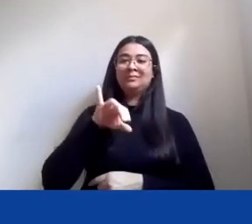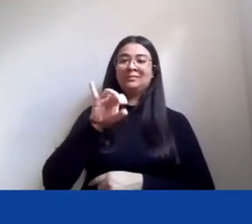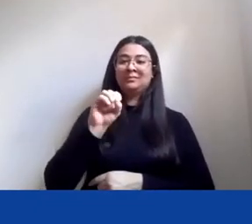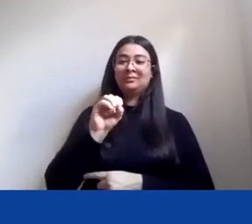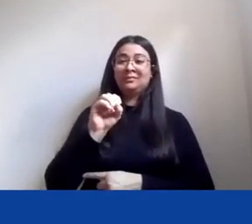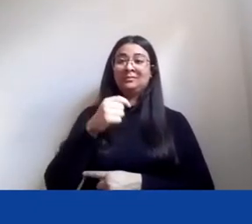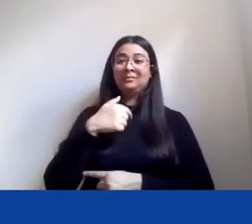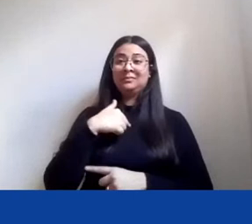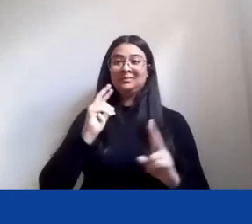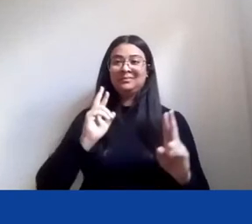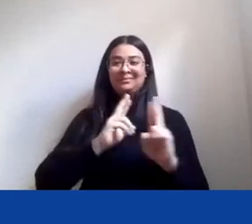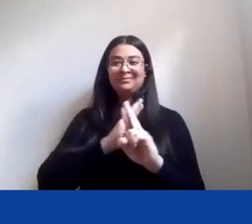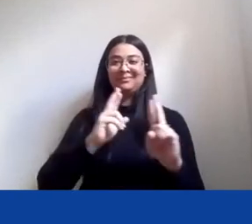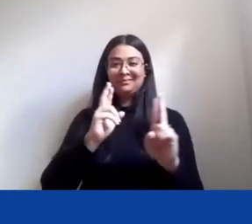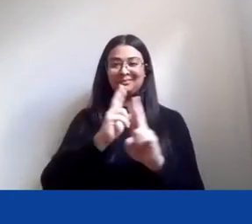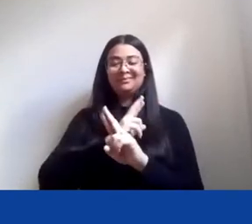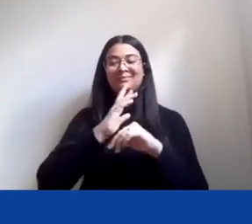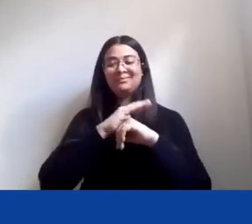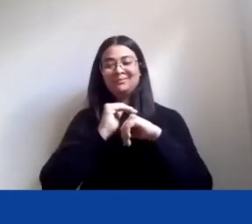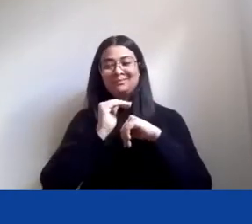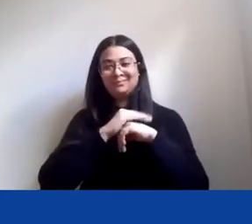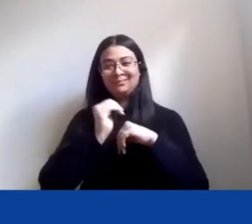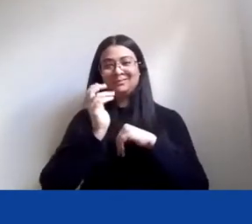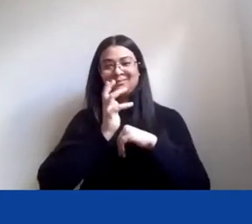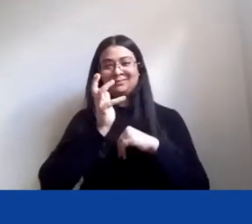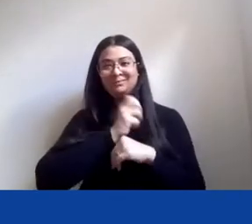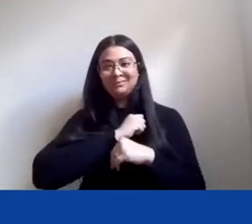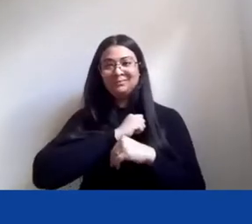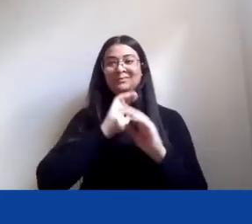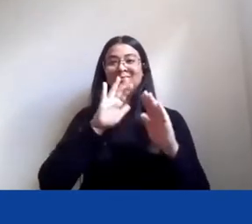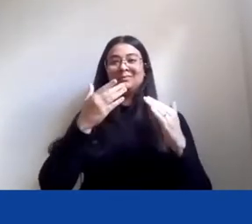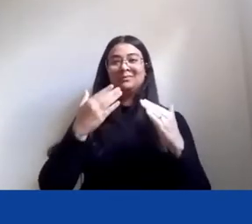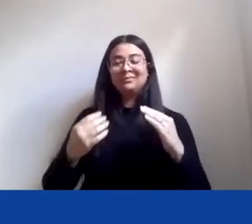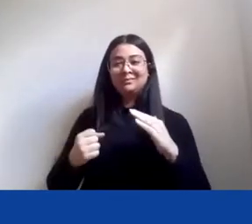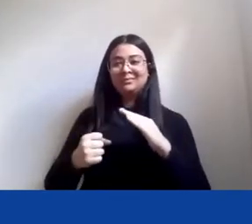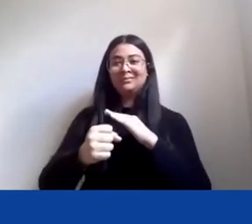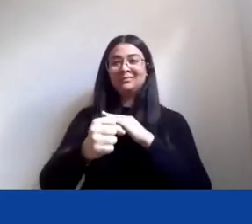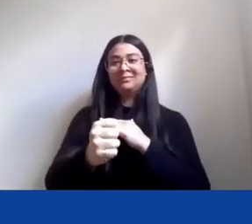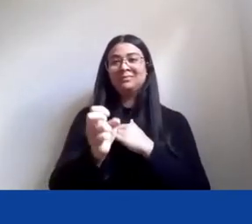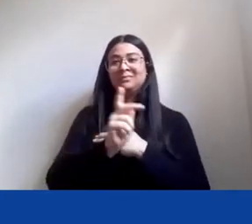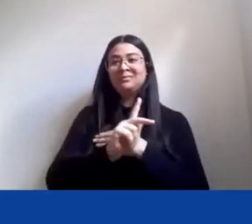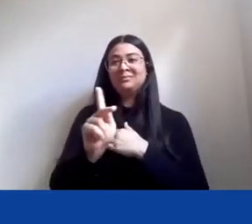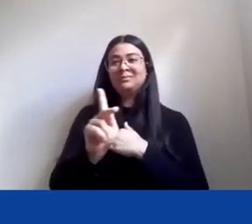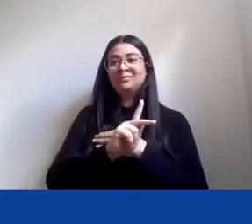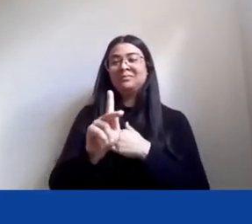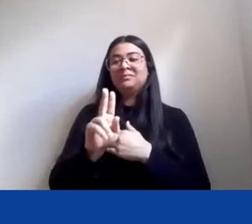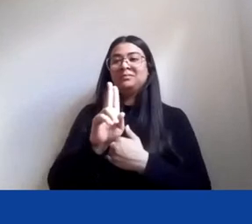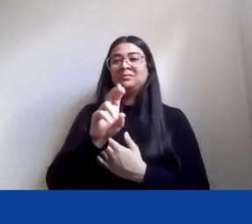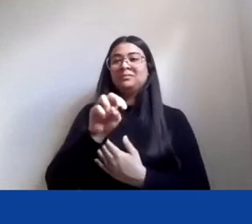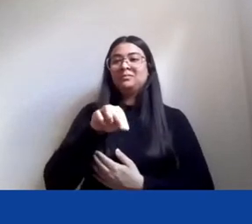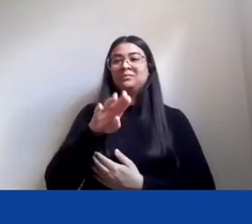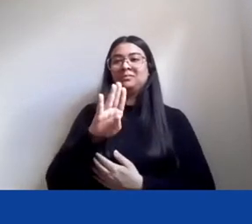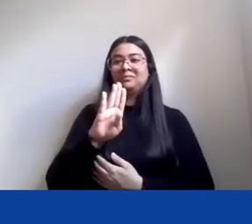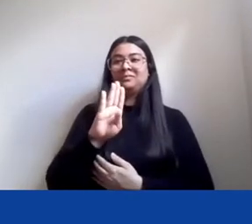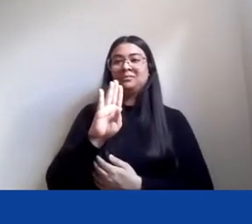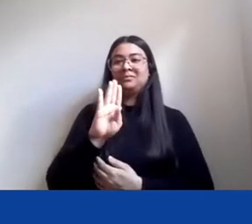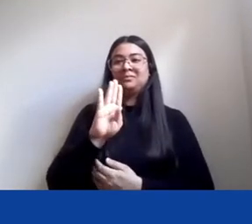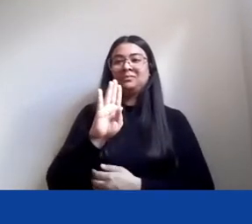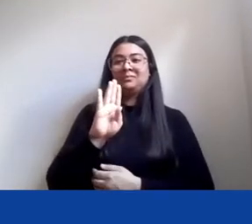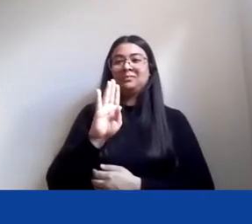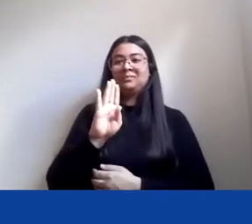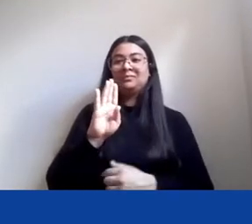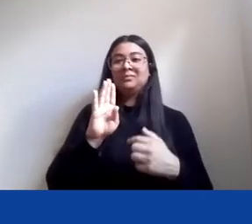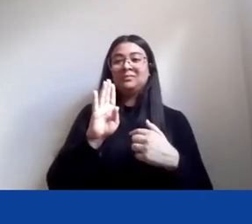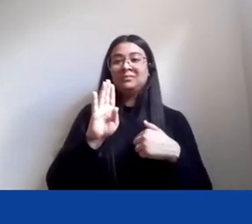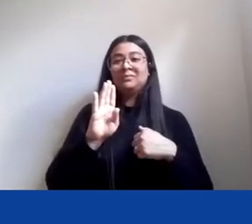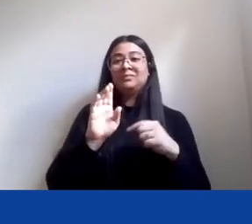nós, ele, quando ele entra como professor da UNB, ele, eu estava na, eu estava fazendo doutorado, né,